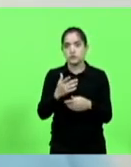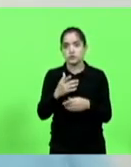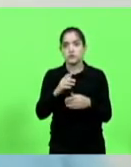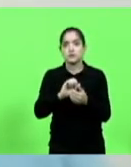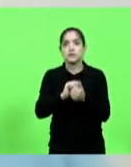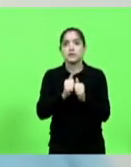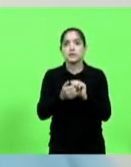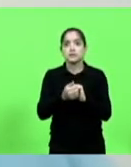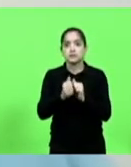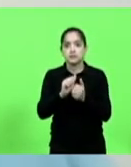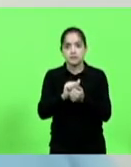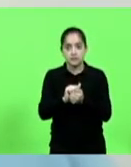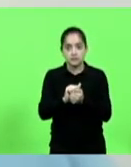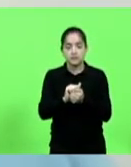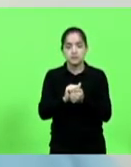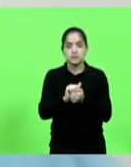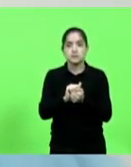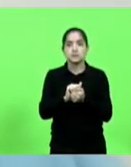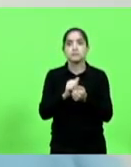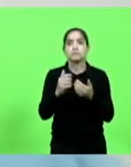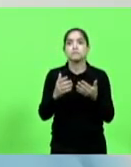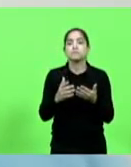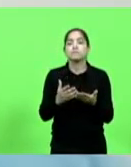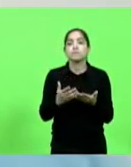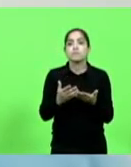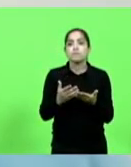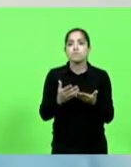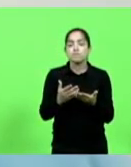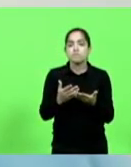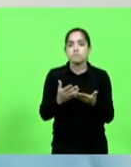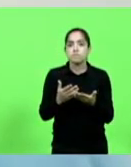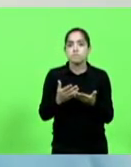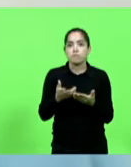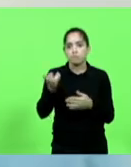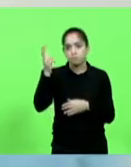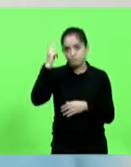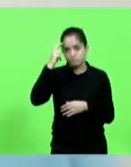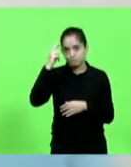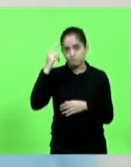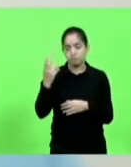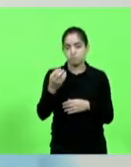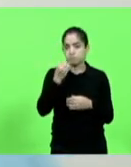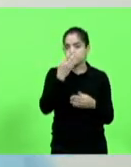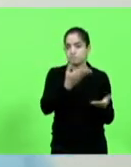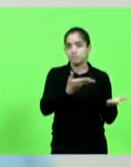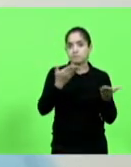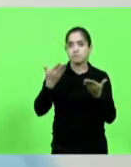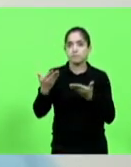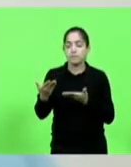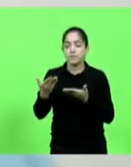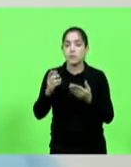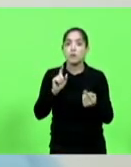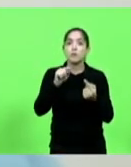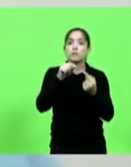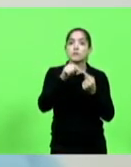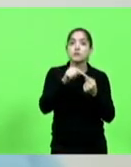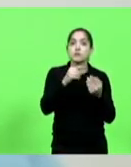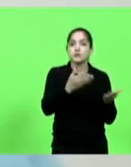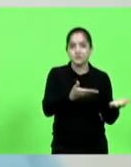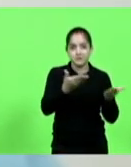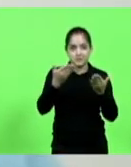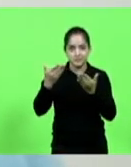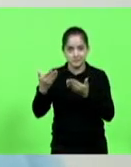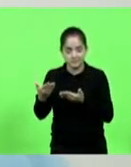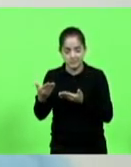Fundação Catarinense de Cultura. Liliana, seja bem-vinda. O objetivo da sua vinda, como foi